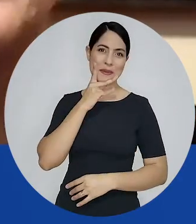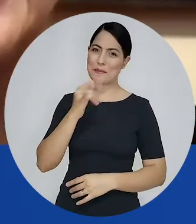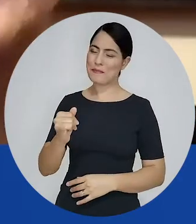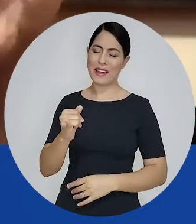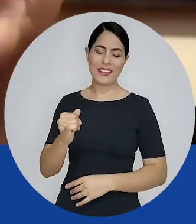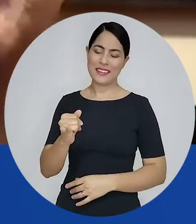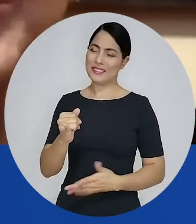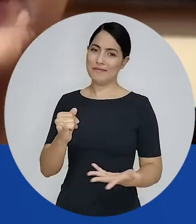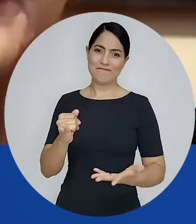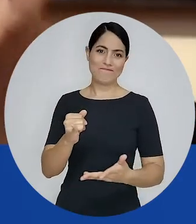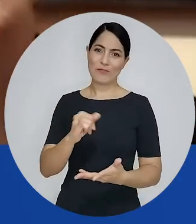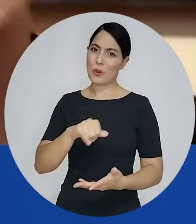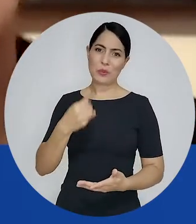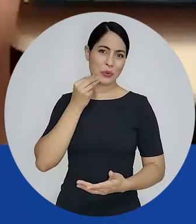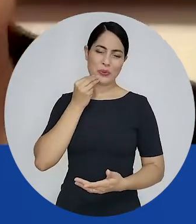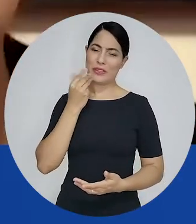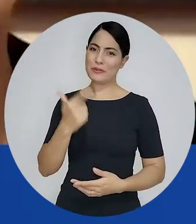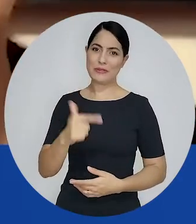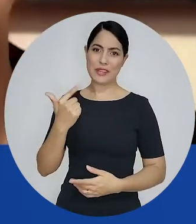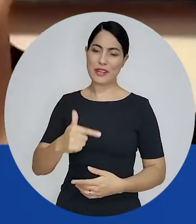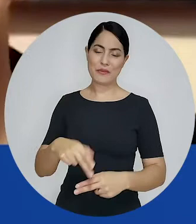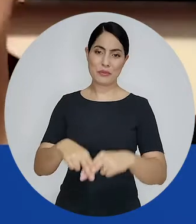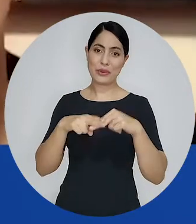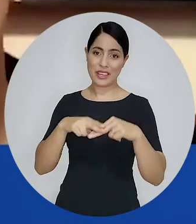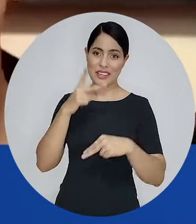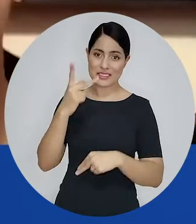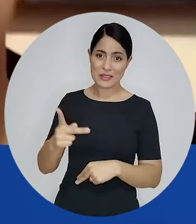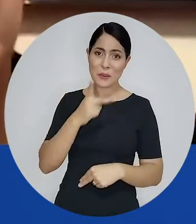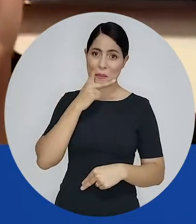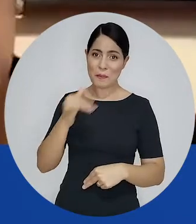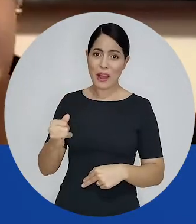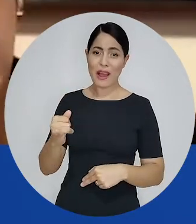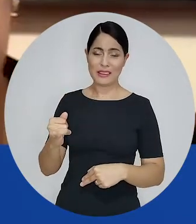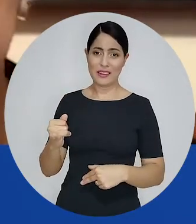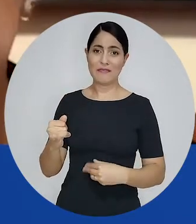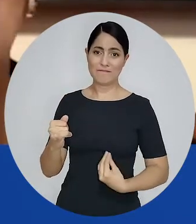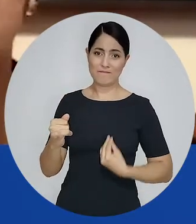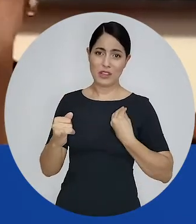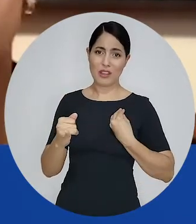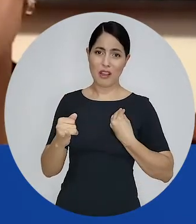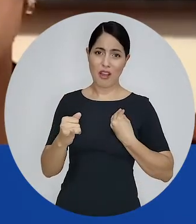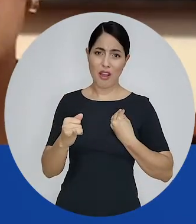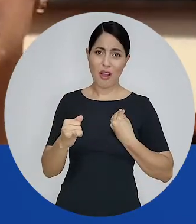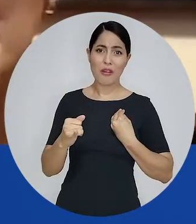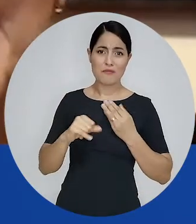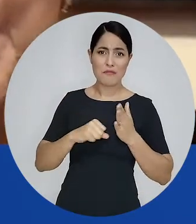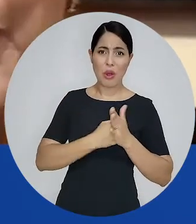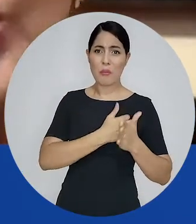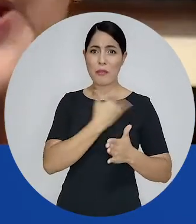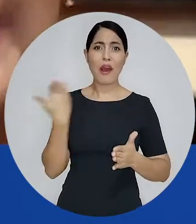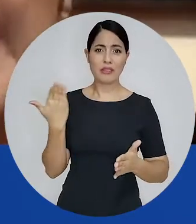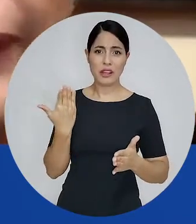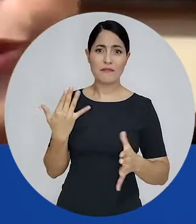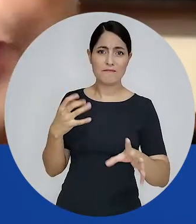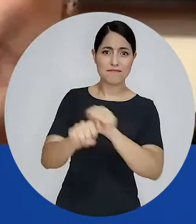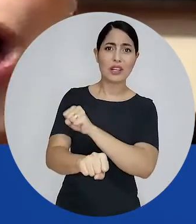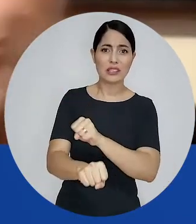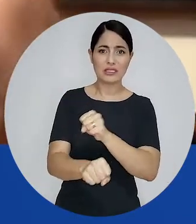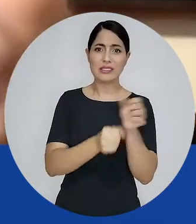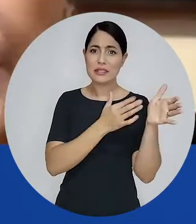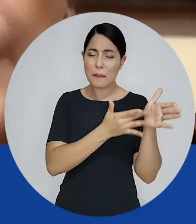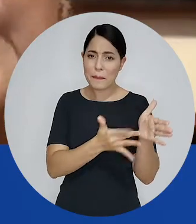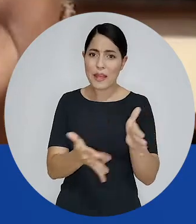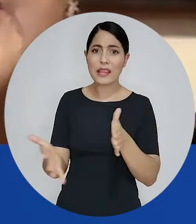oportunidade, porque foi impedido, teve a sua vida bloqueada, foi